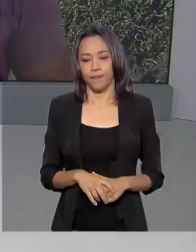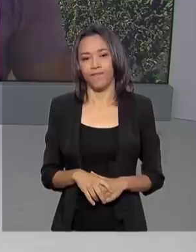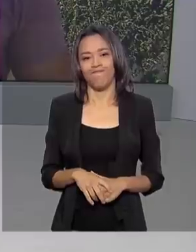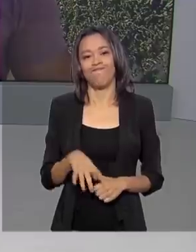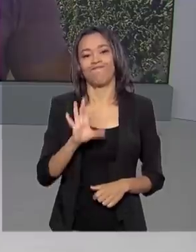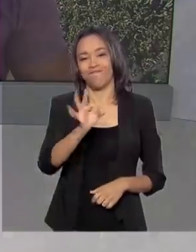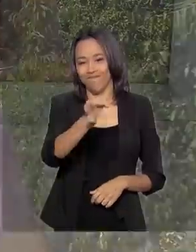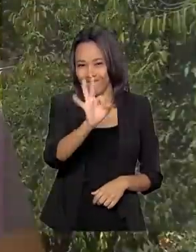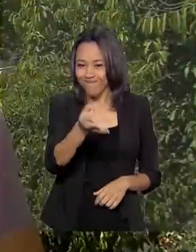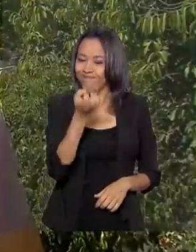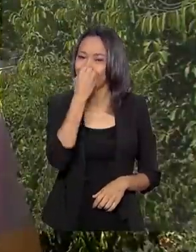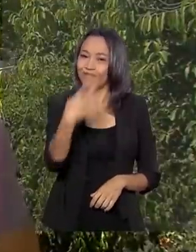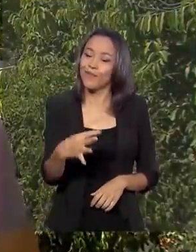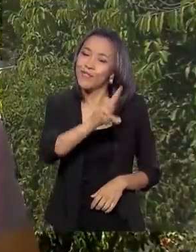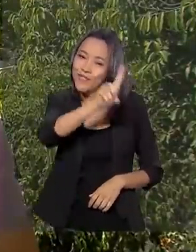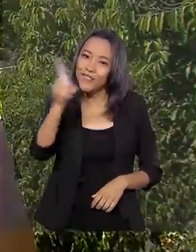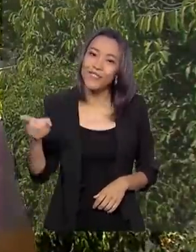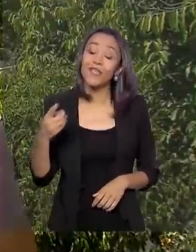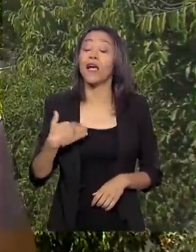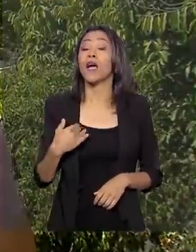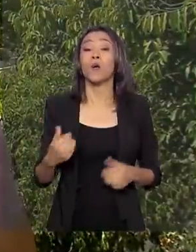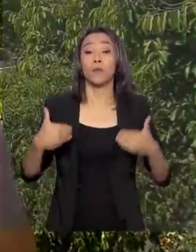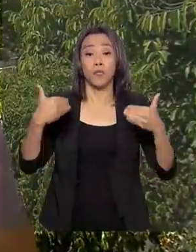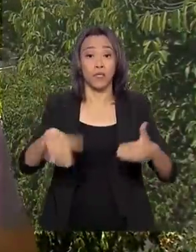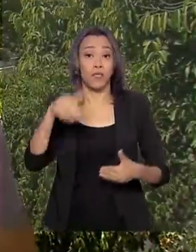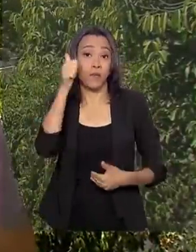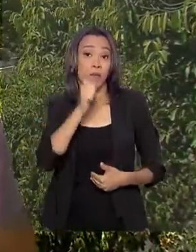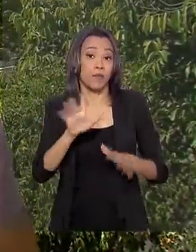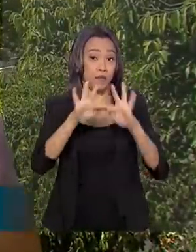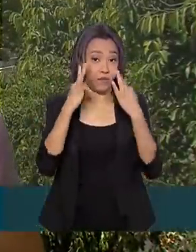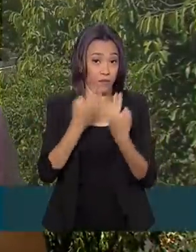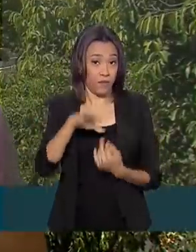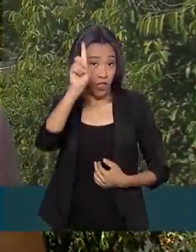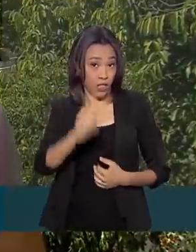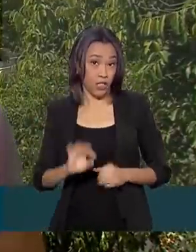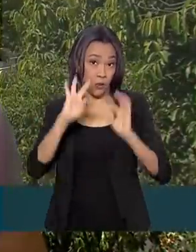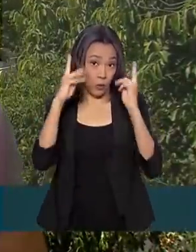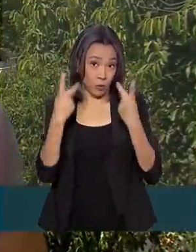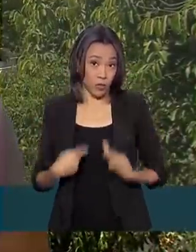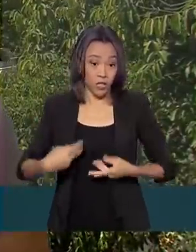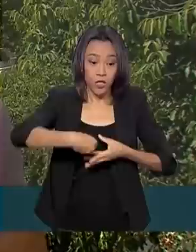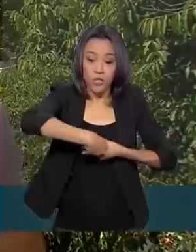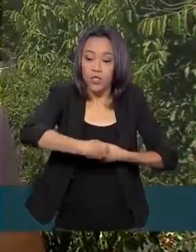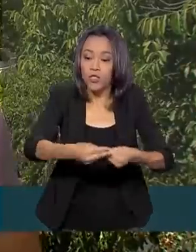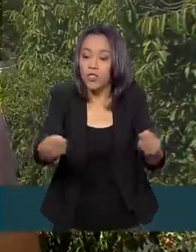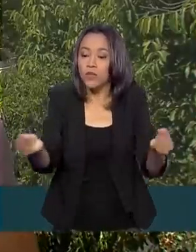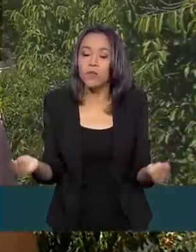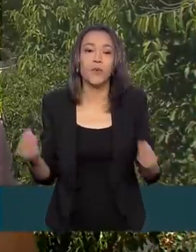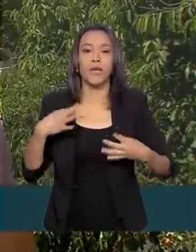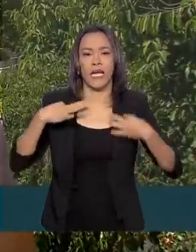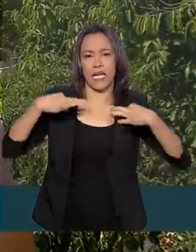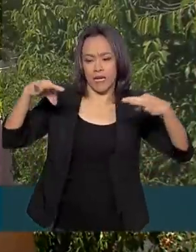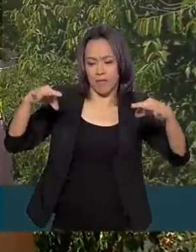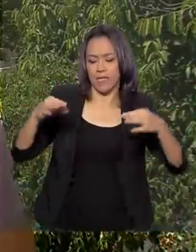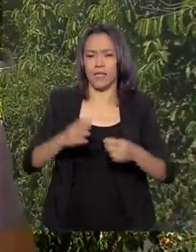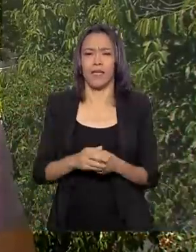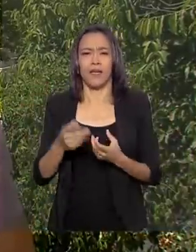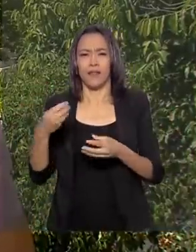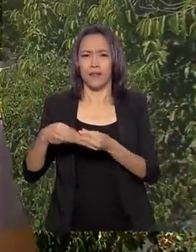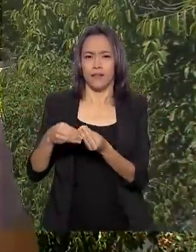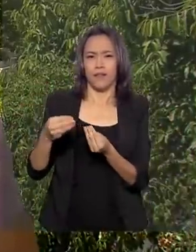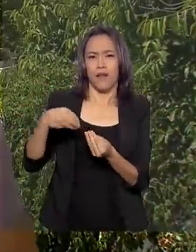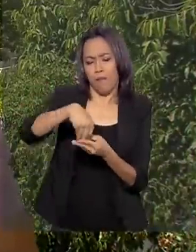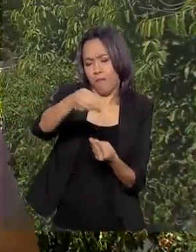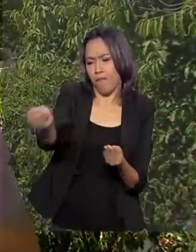Exatamente, Carla, bom dia. O Ministério da Mulher, da Família e dos Direitos Humanos distribui durante este carnaval camisetas, viseiras, adesivos e